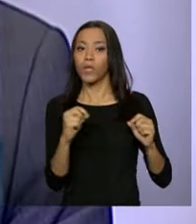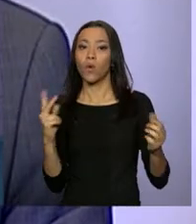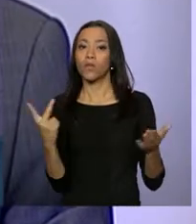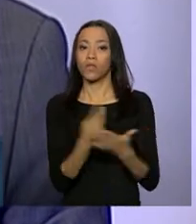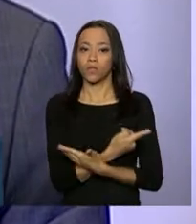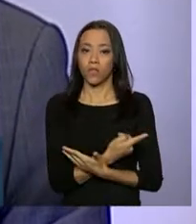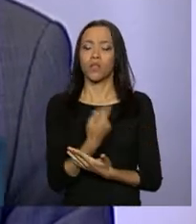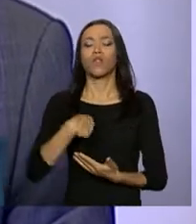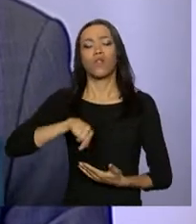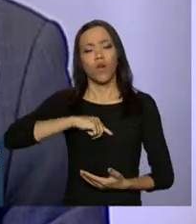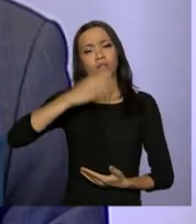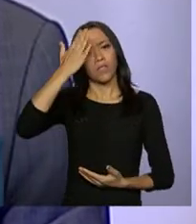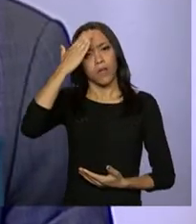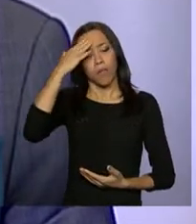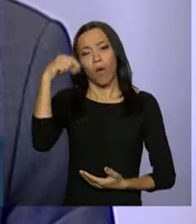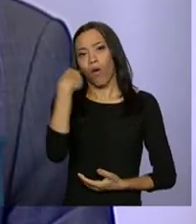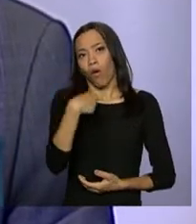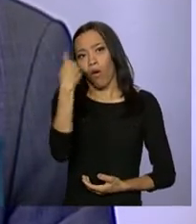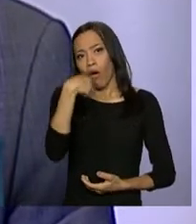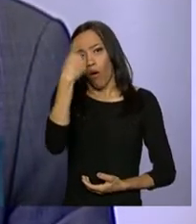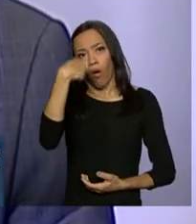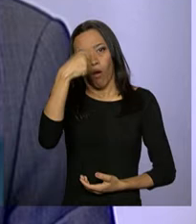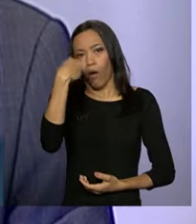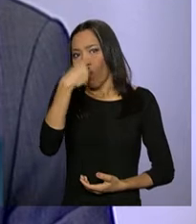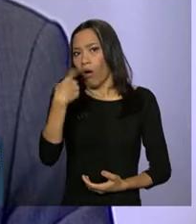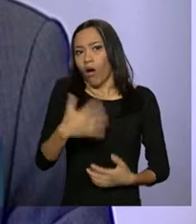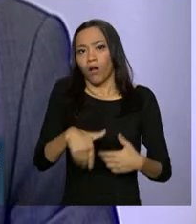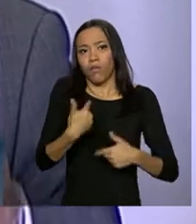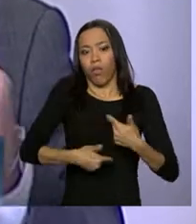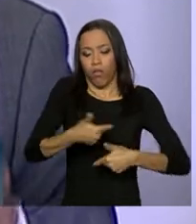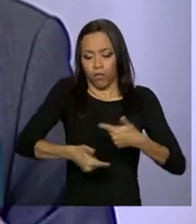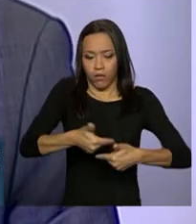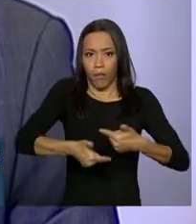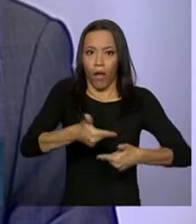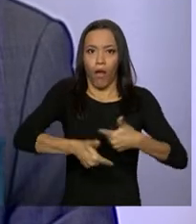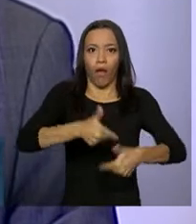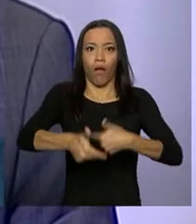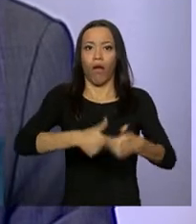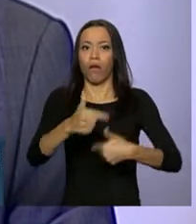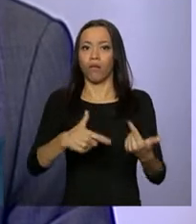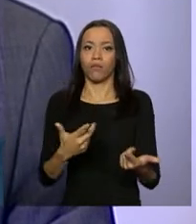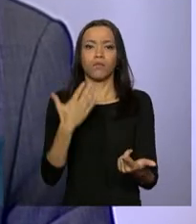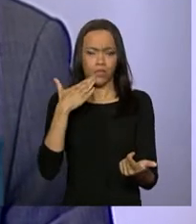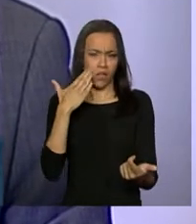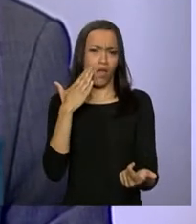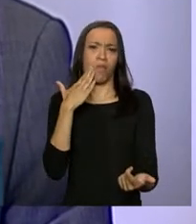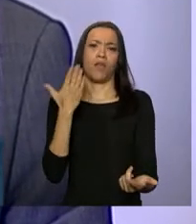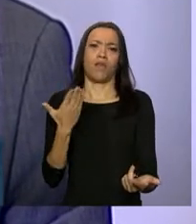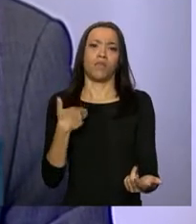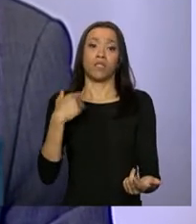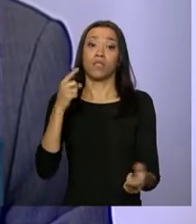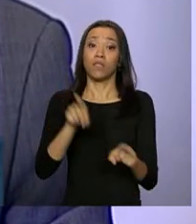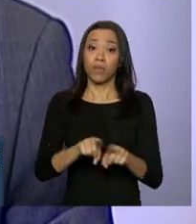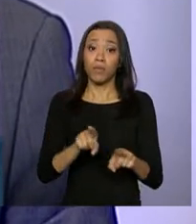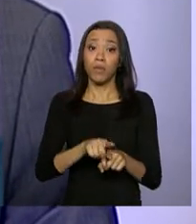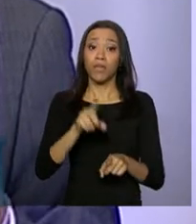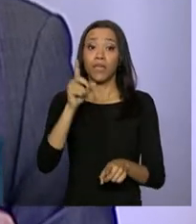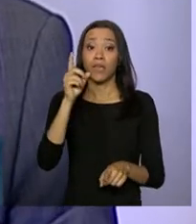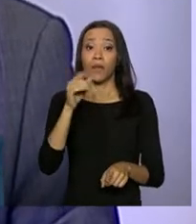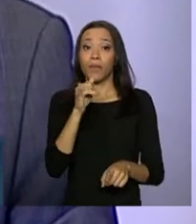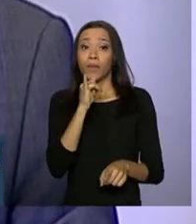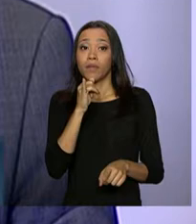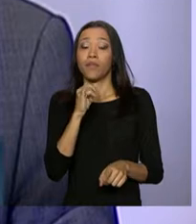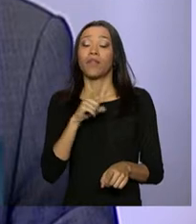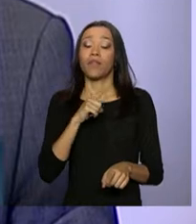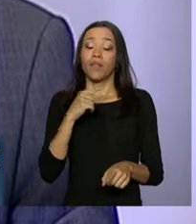sabemos o que é jornada exaustiva, não há dúvida em relação a isso. Nós sabemos o é restrição da locomoção em razão de dívida, não temos